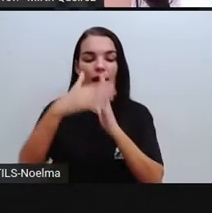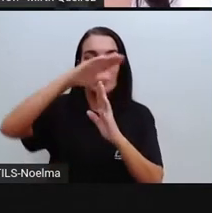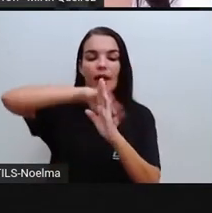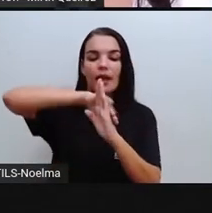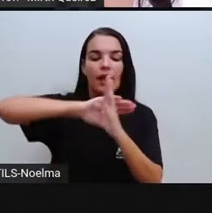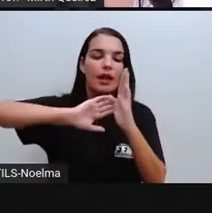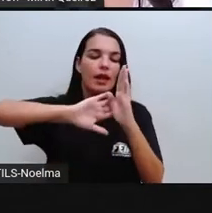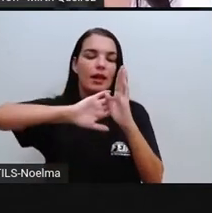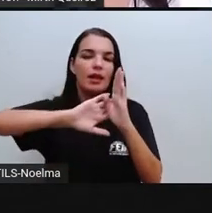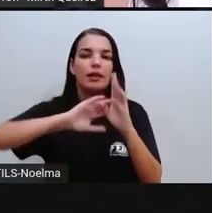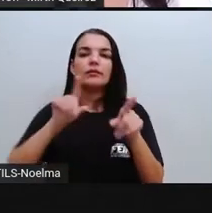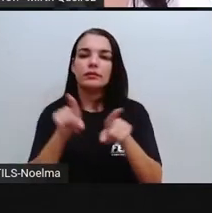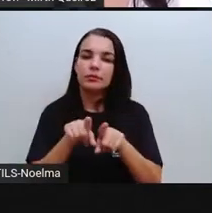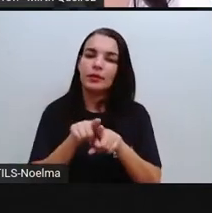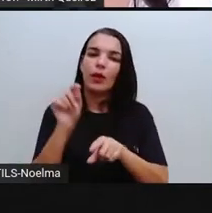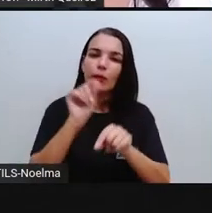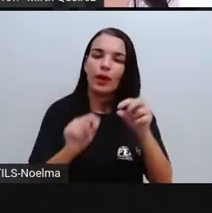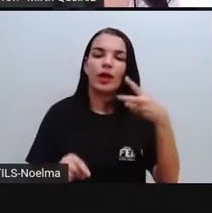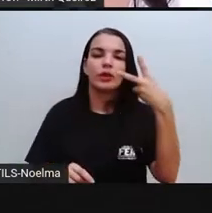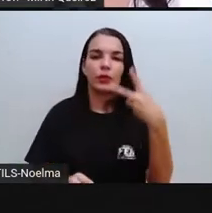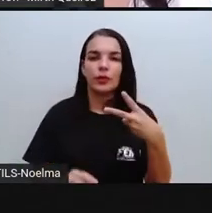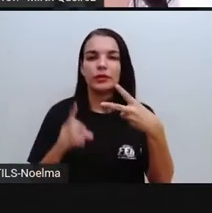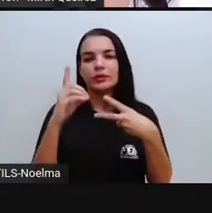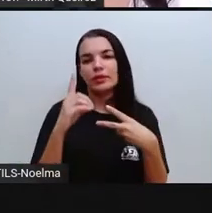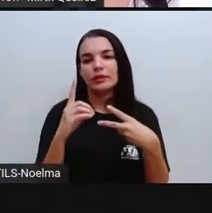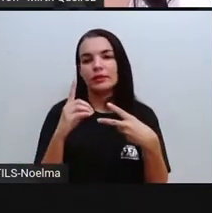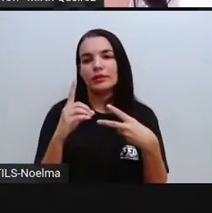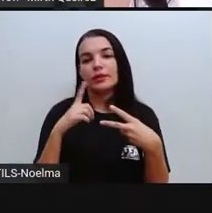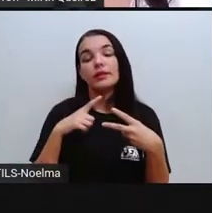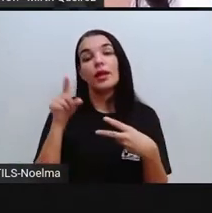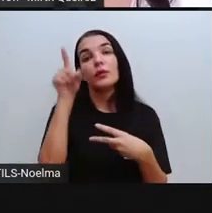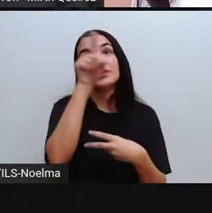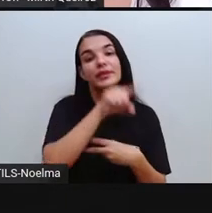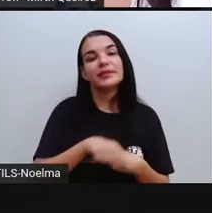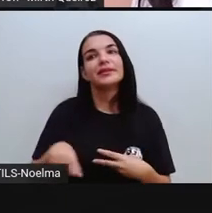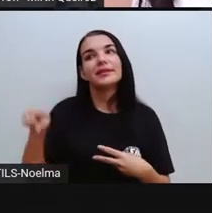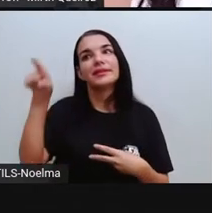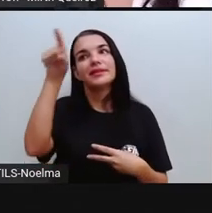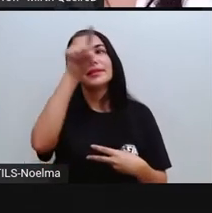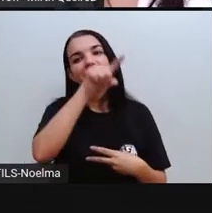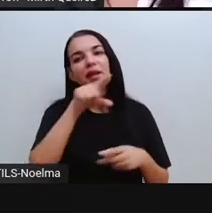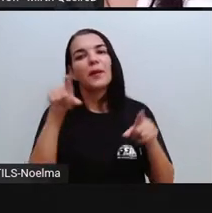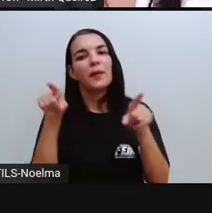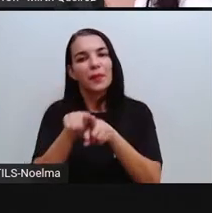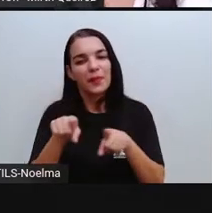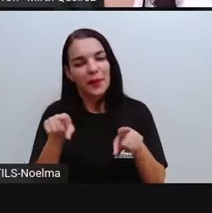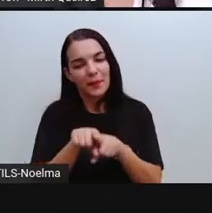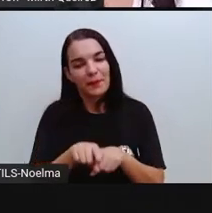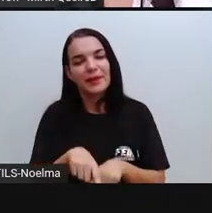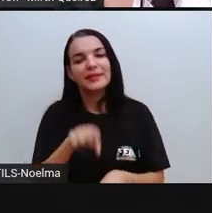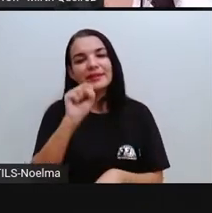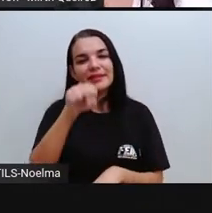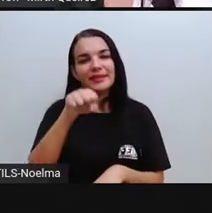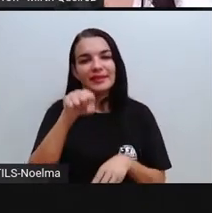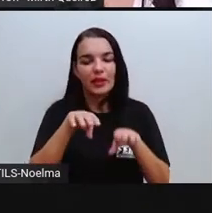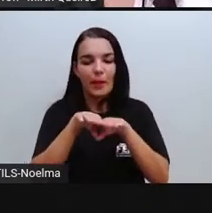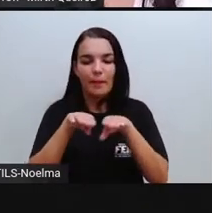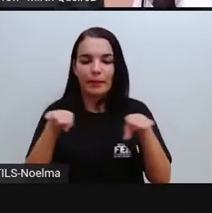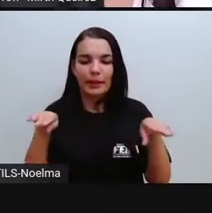formato. E nós temos aqui também o círculo, certo, gente? Que também é uma figura plana.